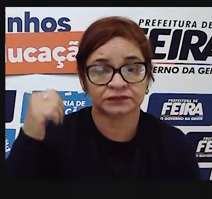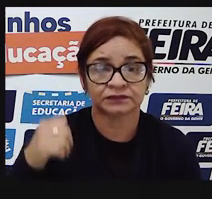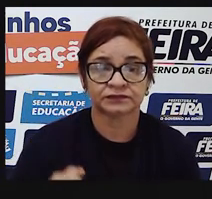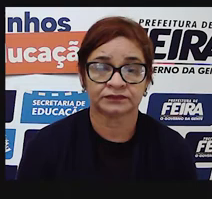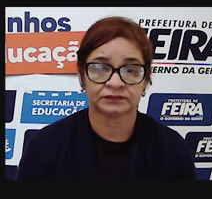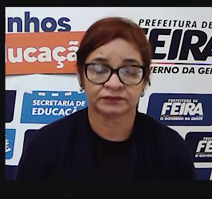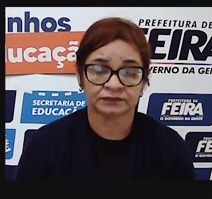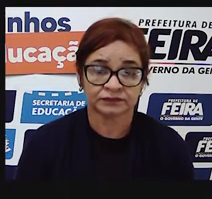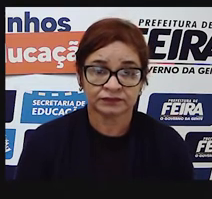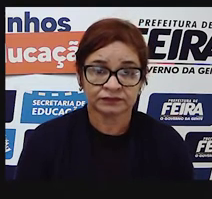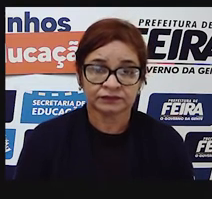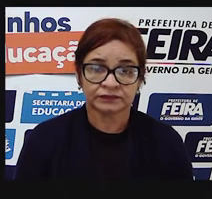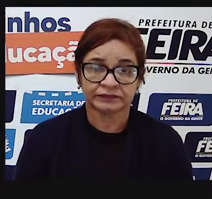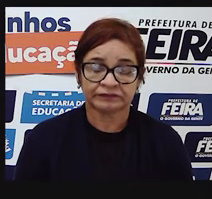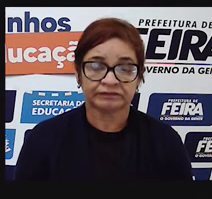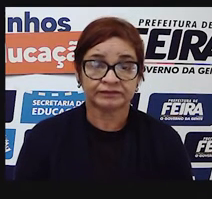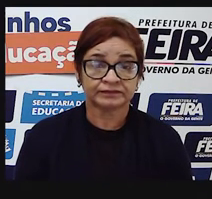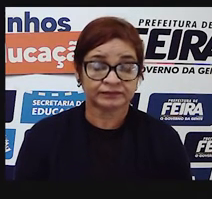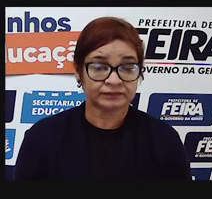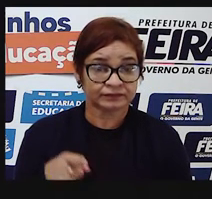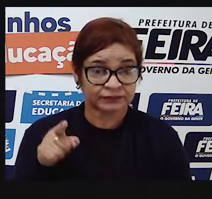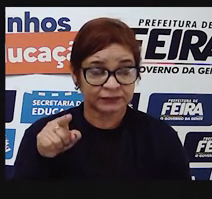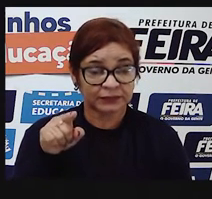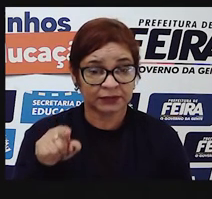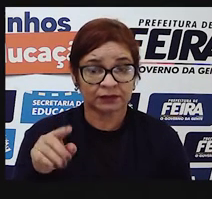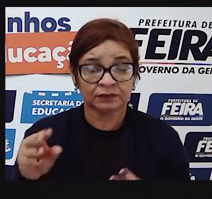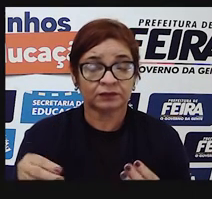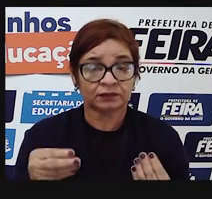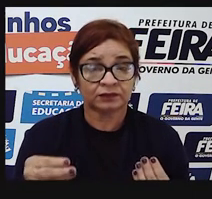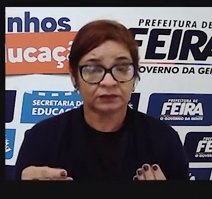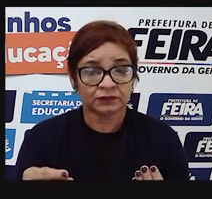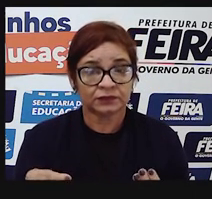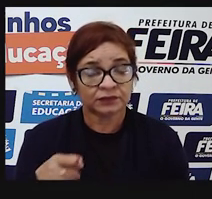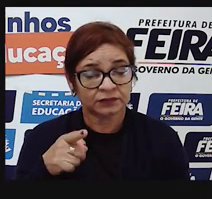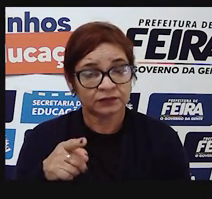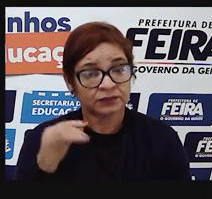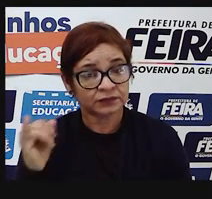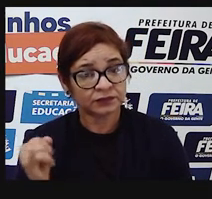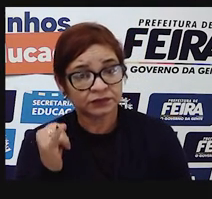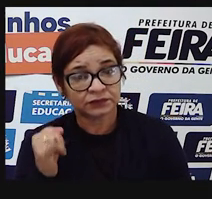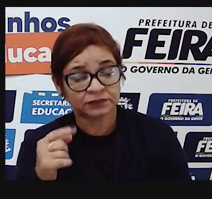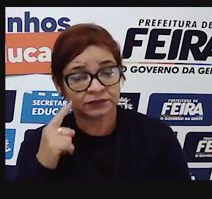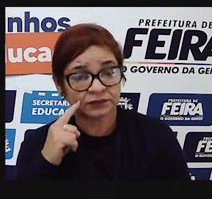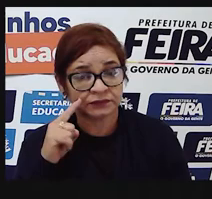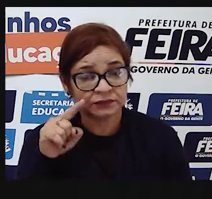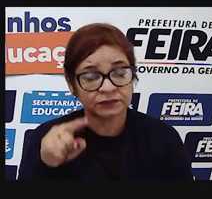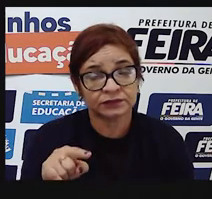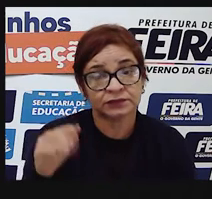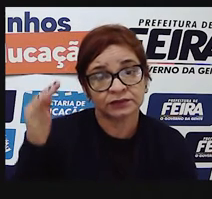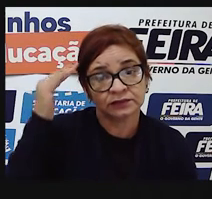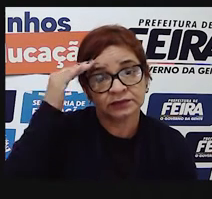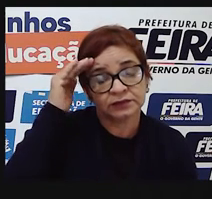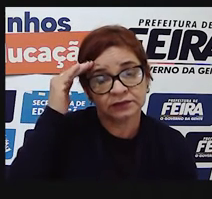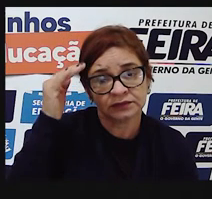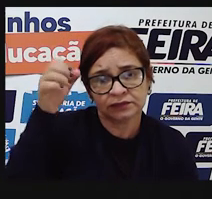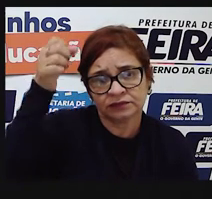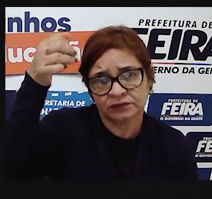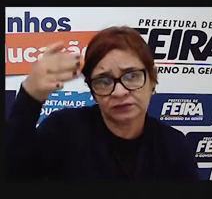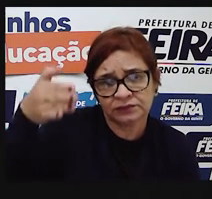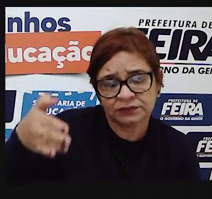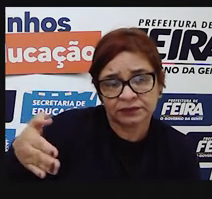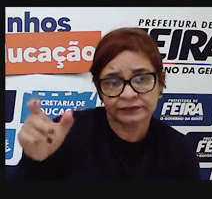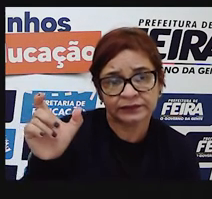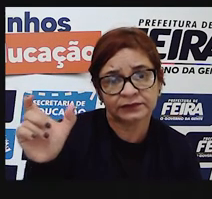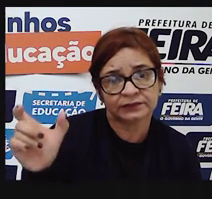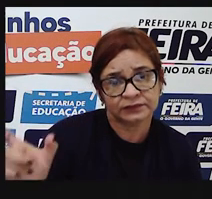ela pode assumir outras finalidades, outras significações. Então, basicamente,